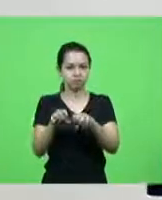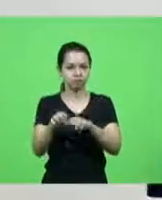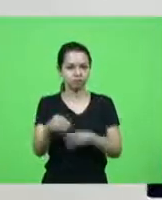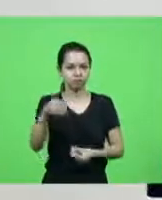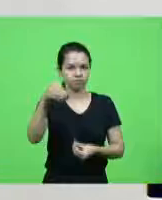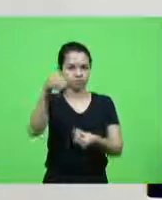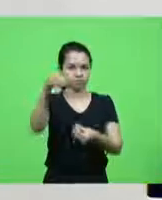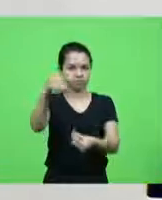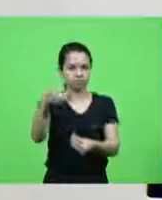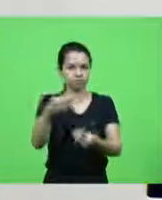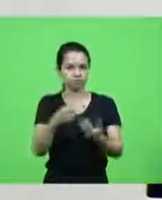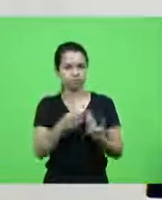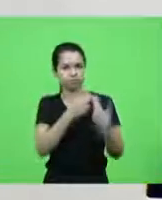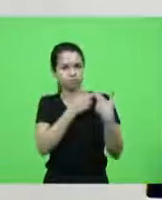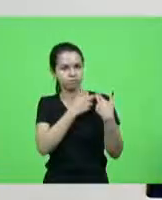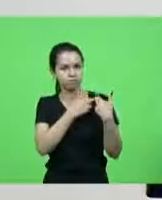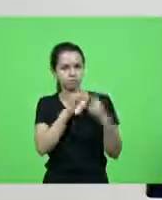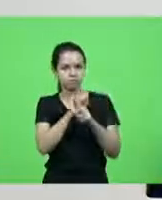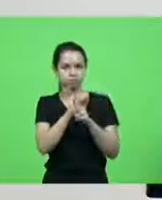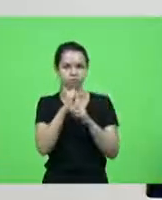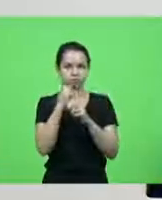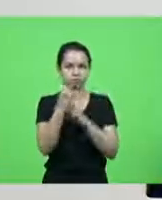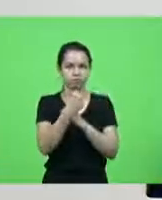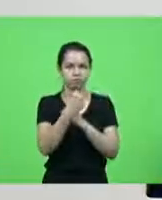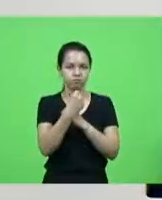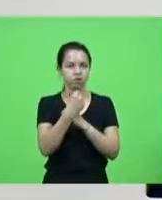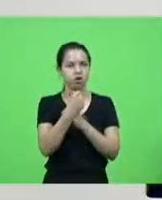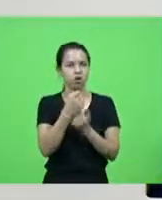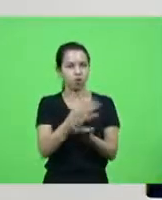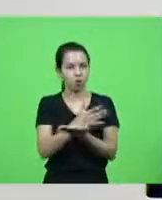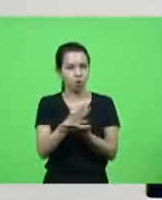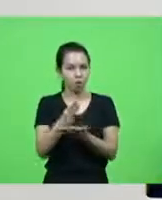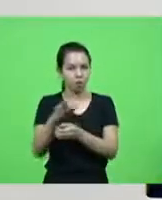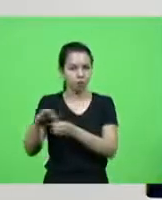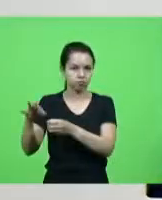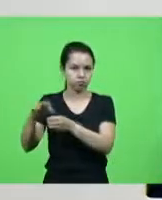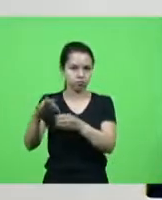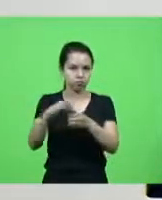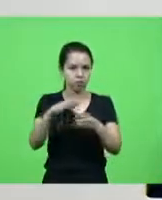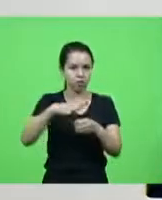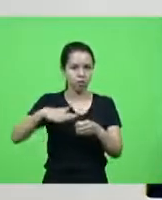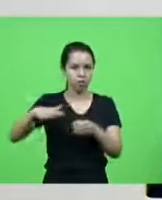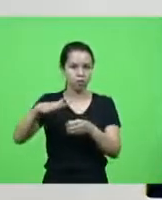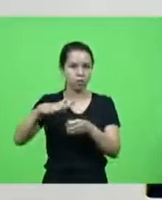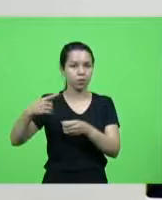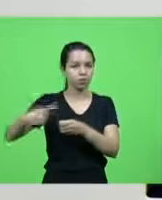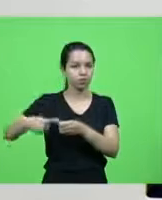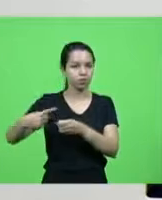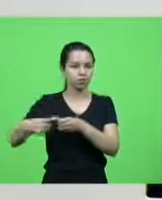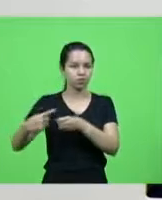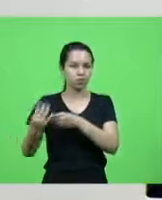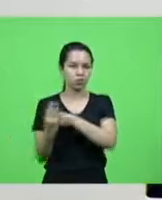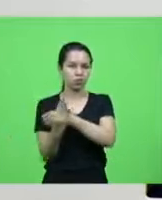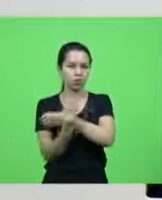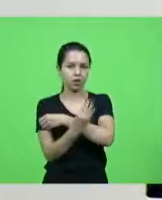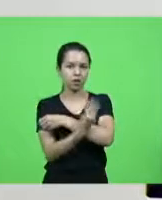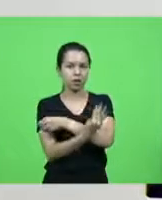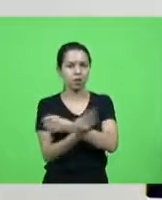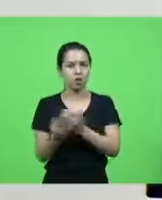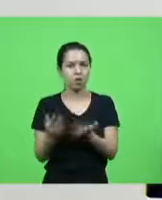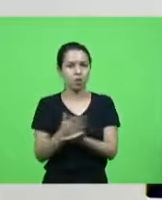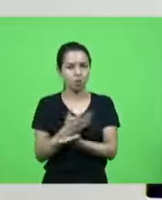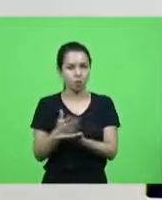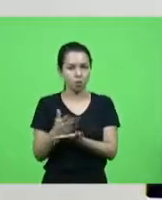social algumas entidades ali no município de Tubarão né uma das instituições que foram contempladas é o